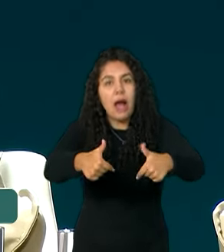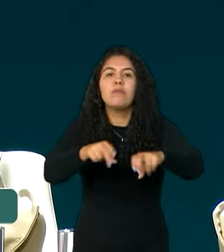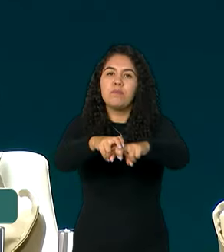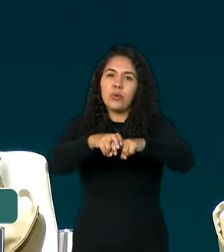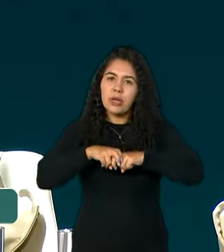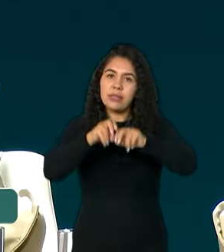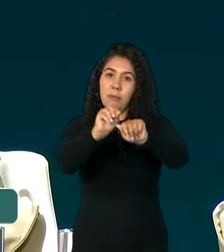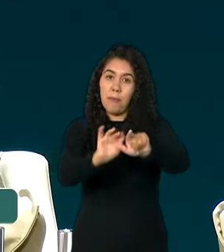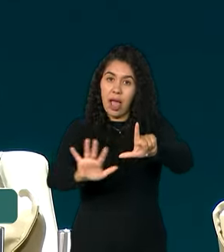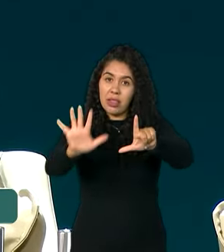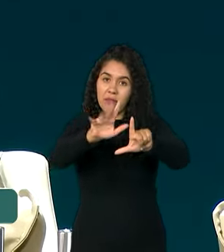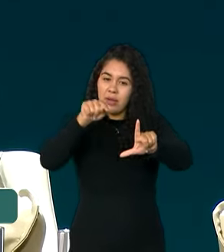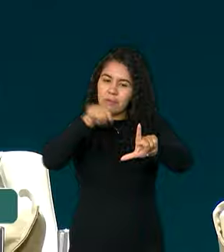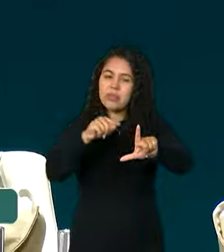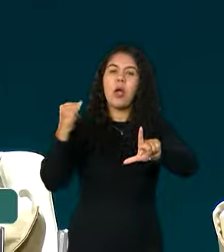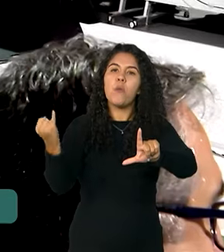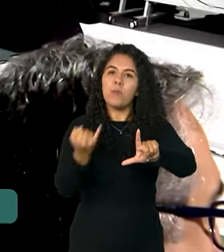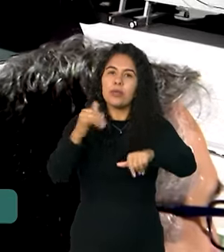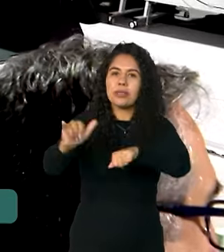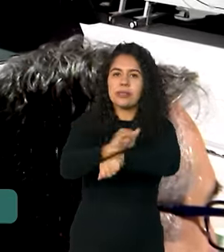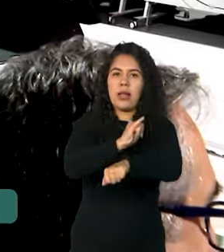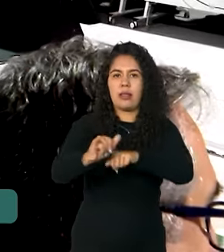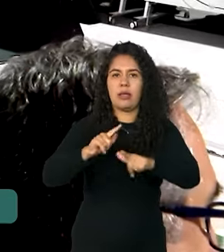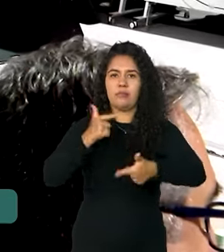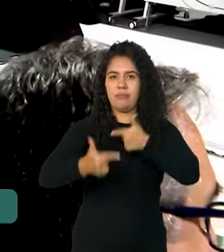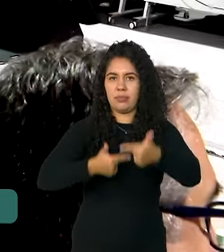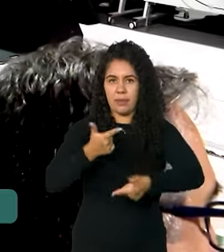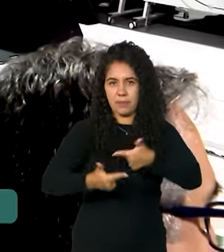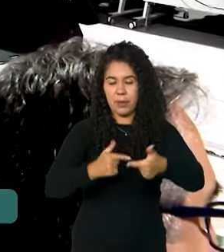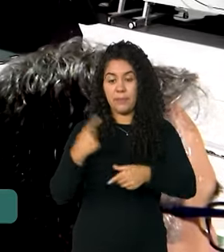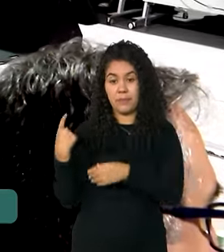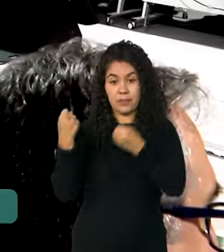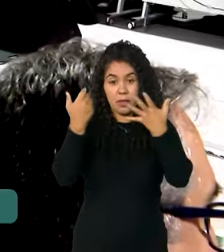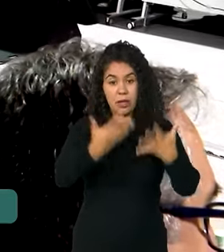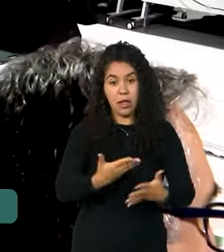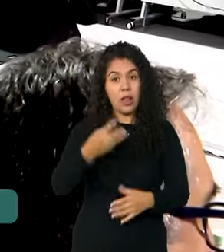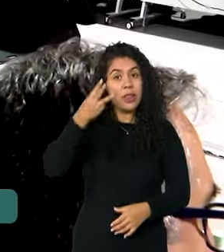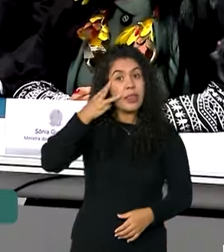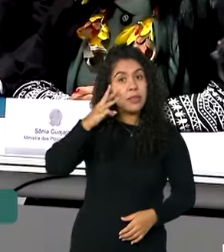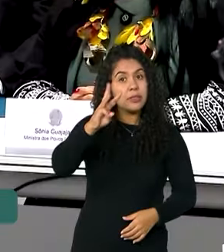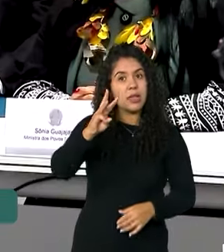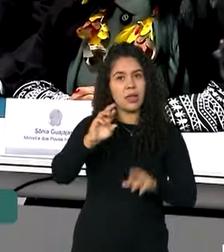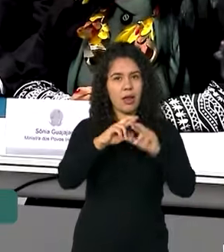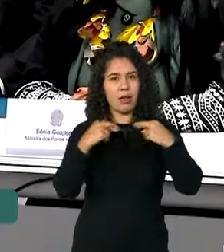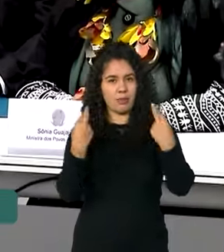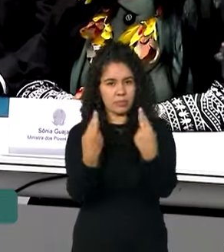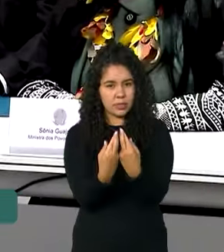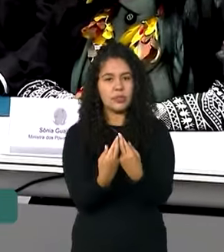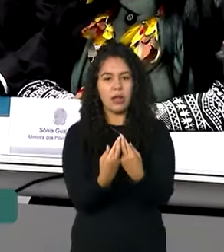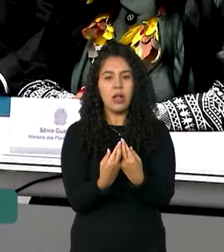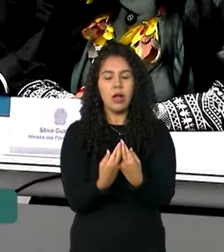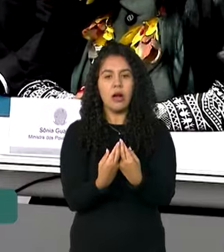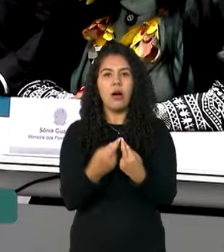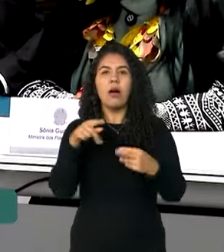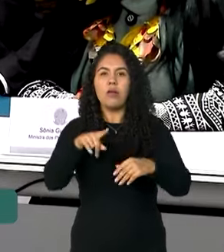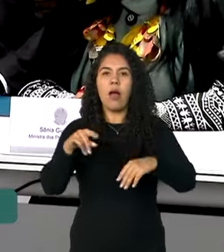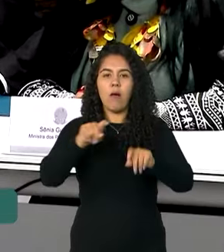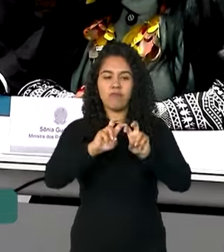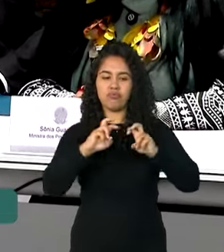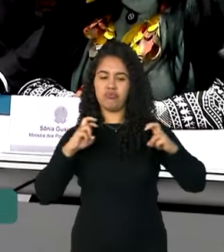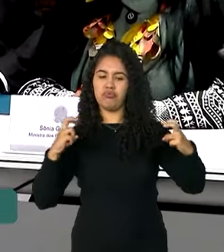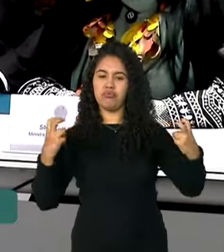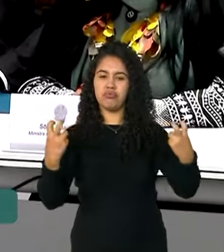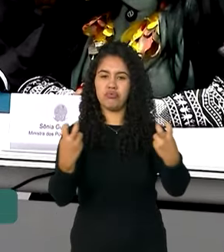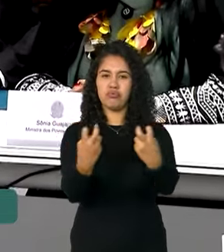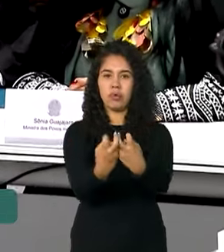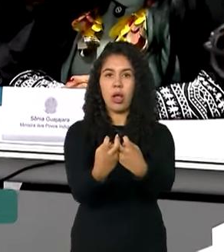importante instrumento de trabalho. No terceiro dia da COP29, a delegação brasileira no Azerbaijão, chefiada